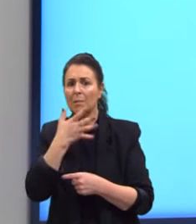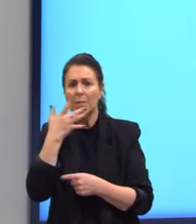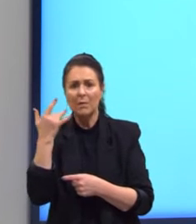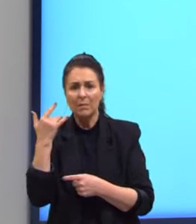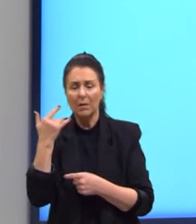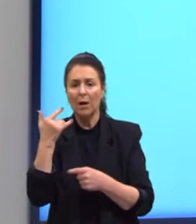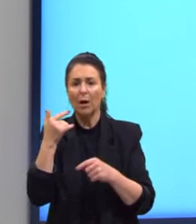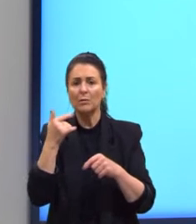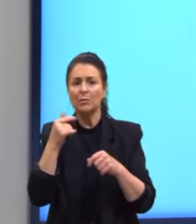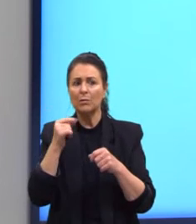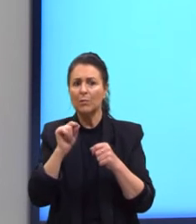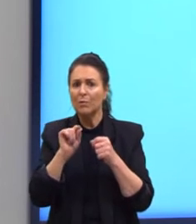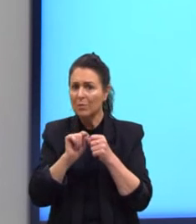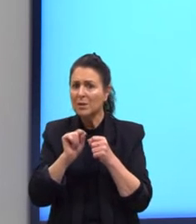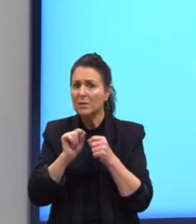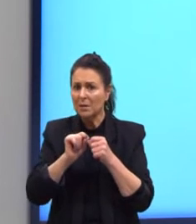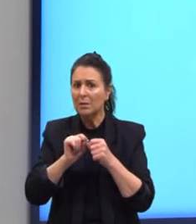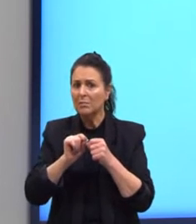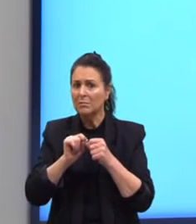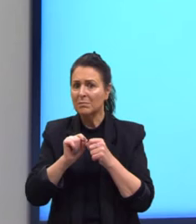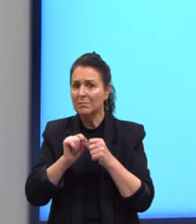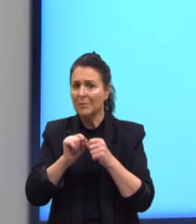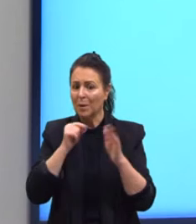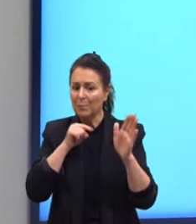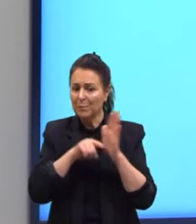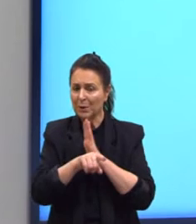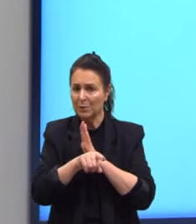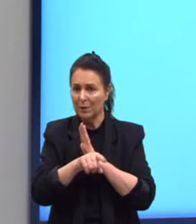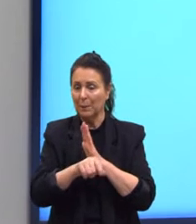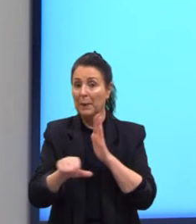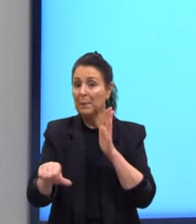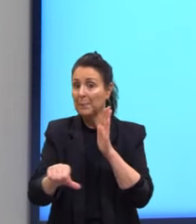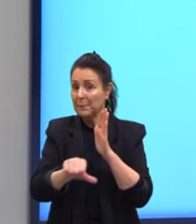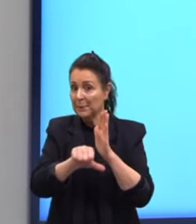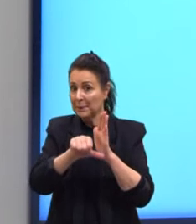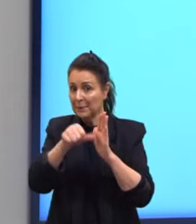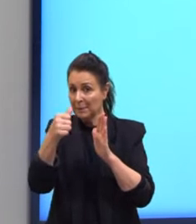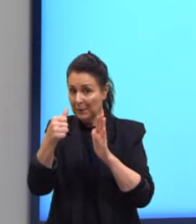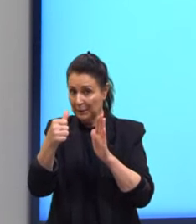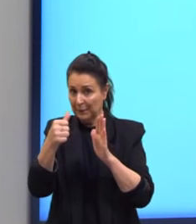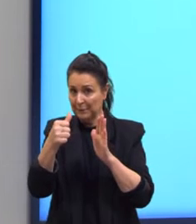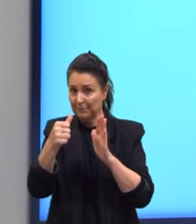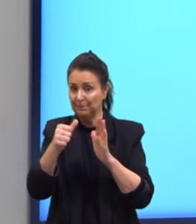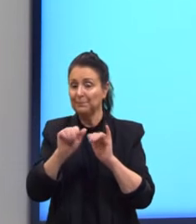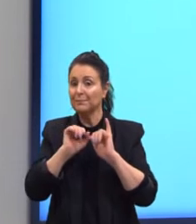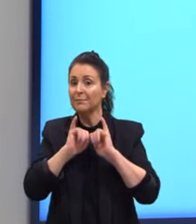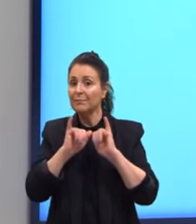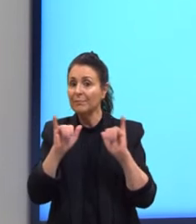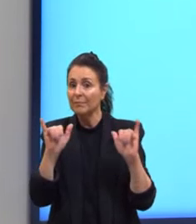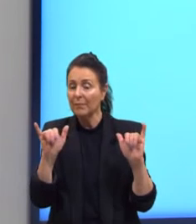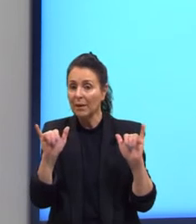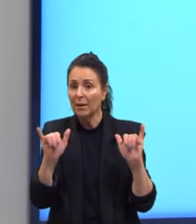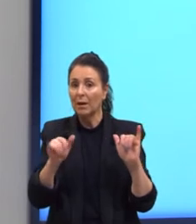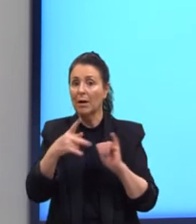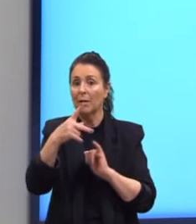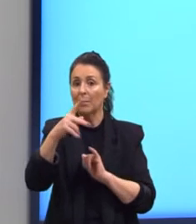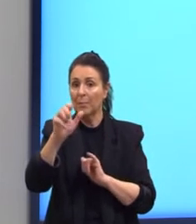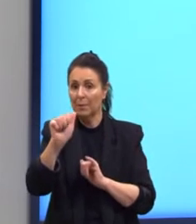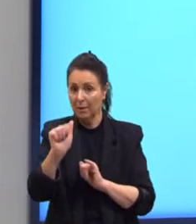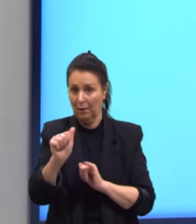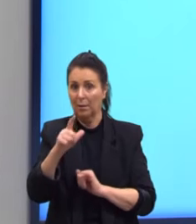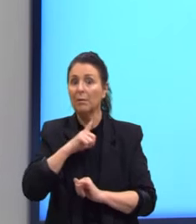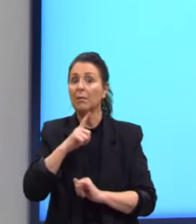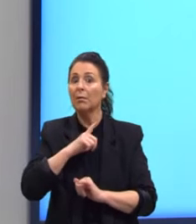desenvolver alguma questão. A primeira propriedade diz o seguinte em uma PA finita